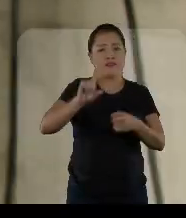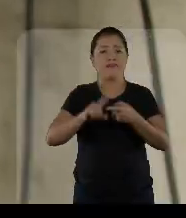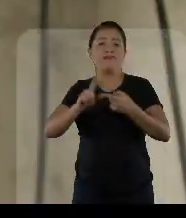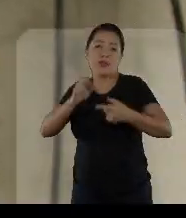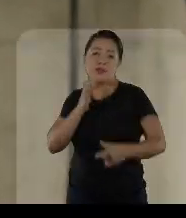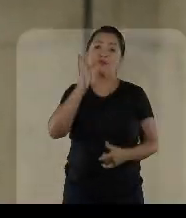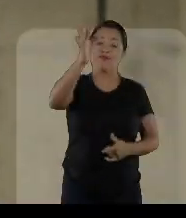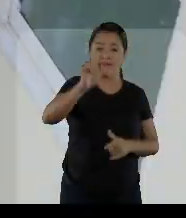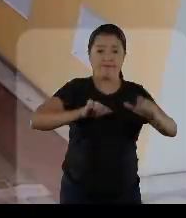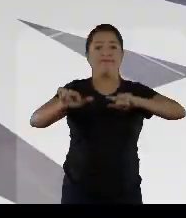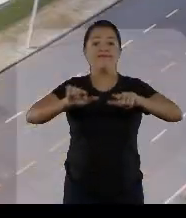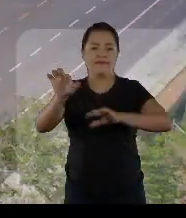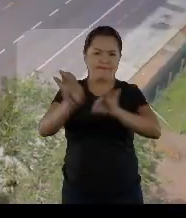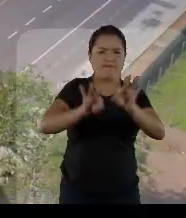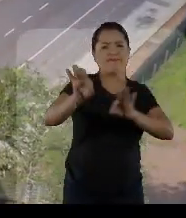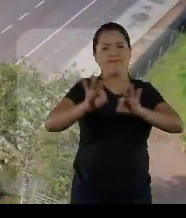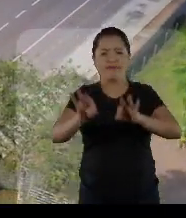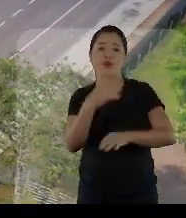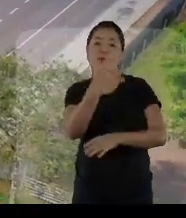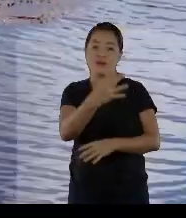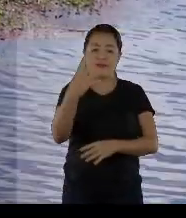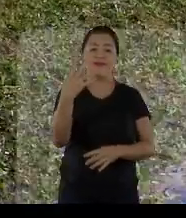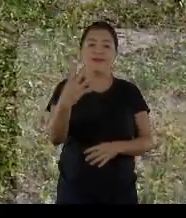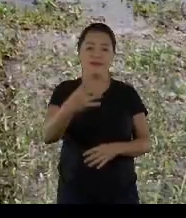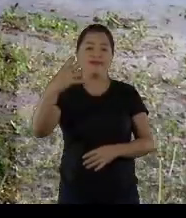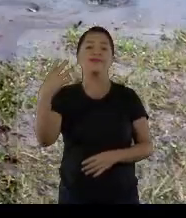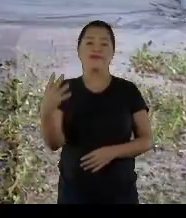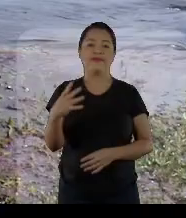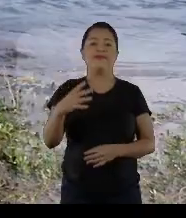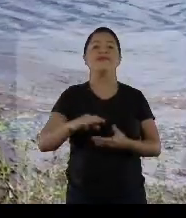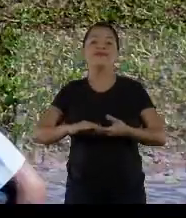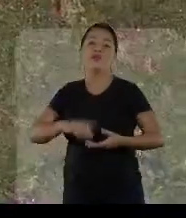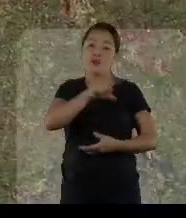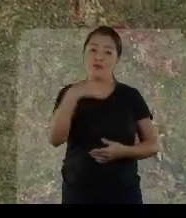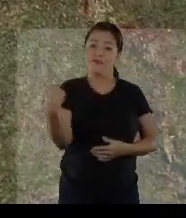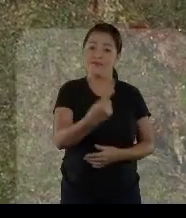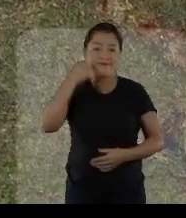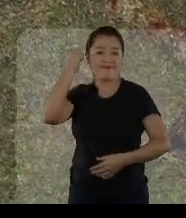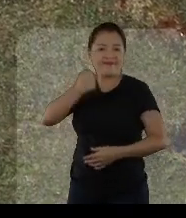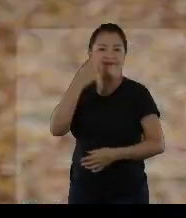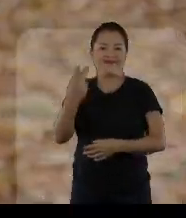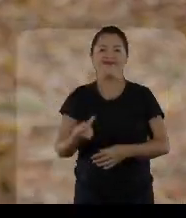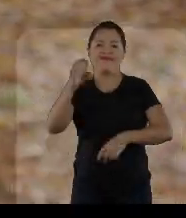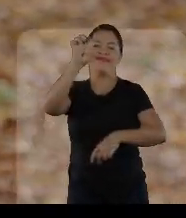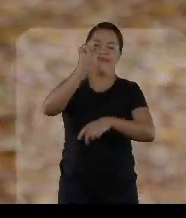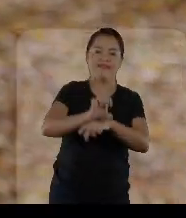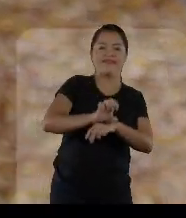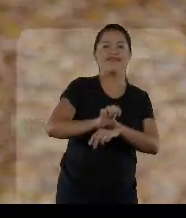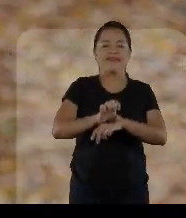e vai fazer muito mais, muito mais. 444, o senador do nosso